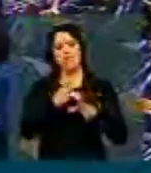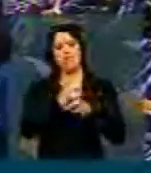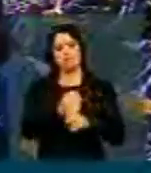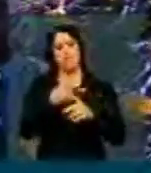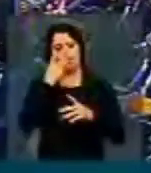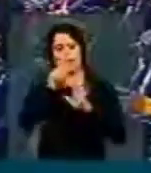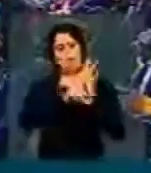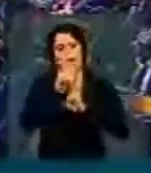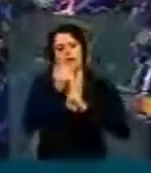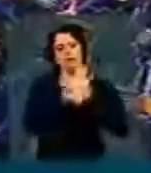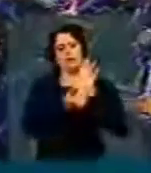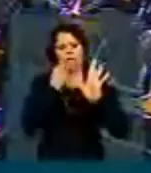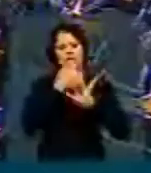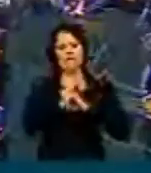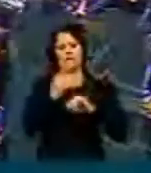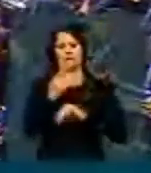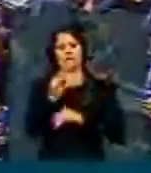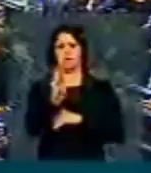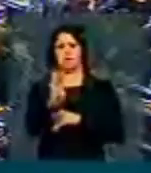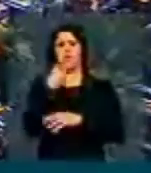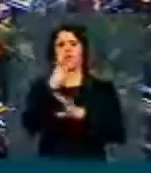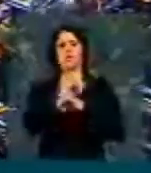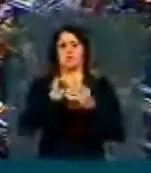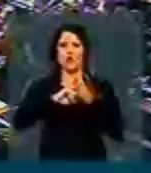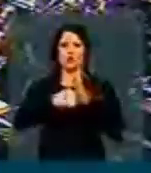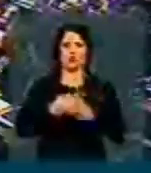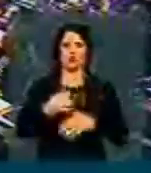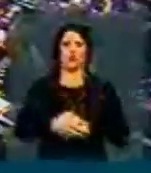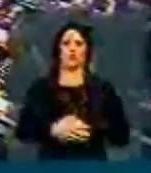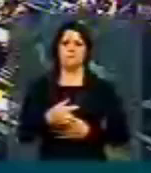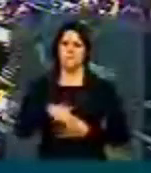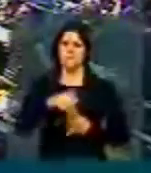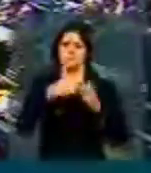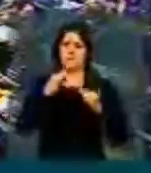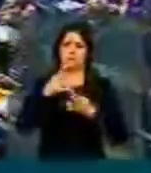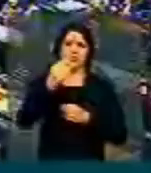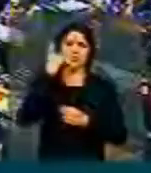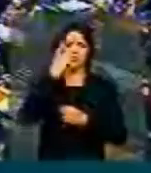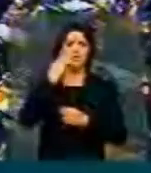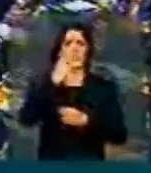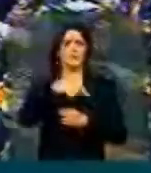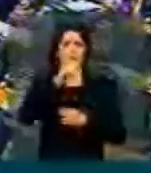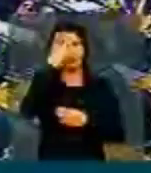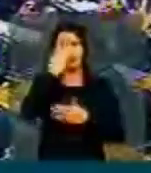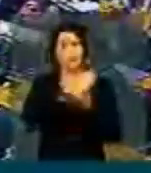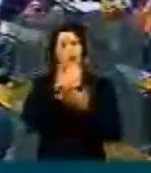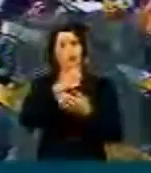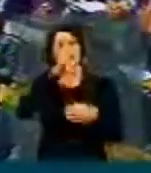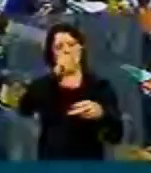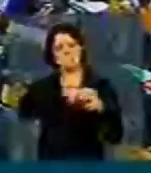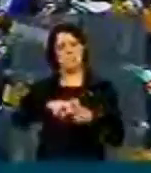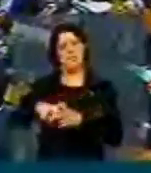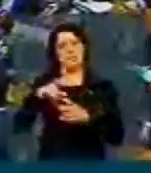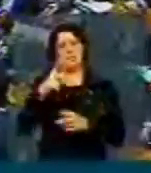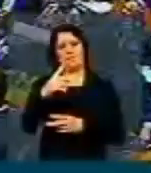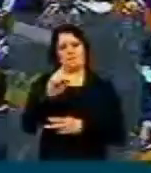lista... Senhor presidente, o PTB, o PTB entra em obstrução. A presidente solicita a todas as senhoras e deputadas e aos senhores deputados que tomem seus lugares a fim de ter